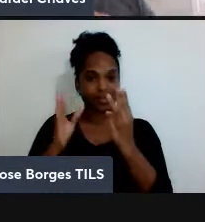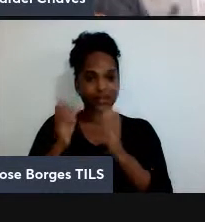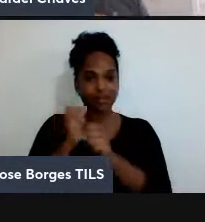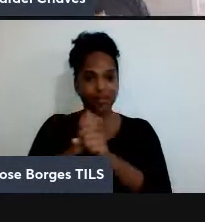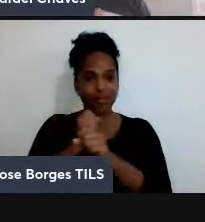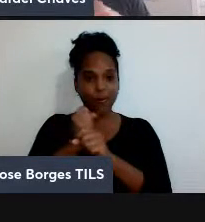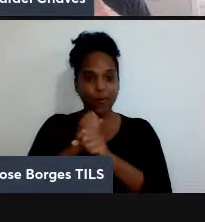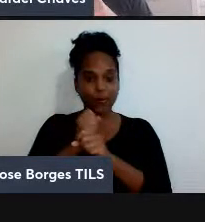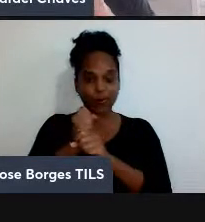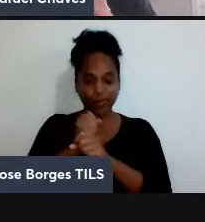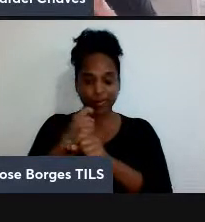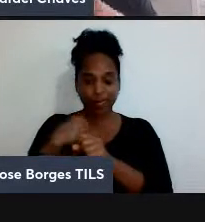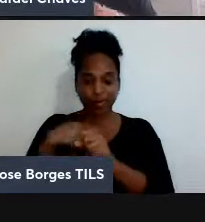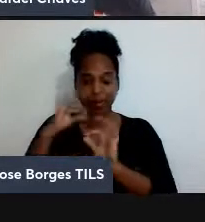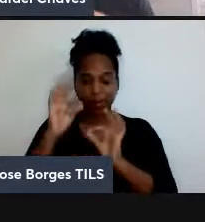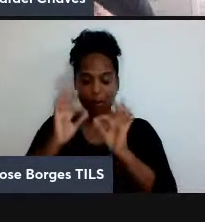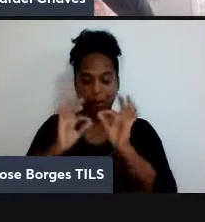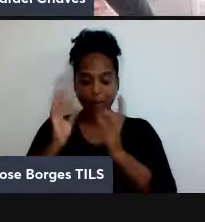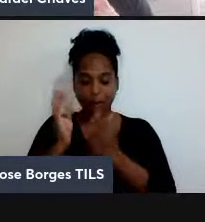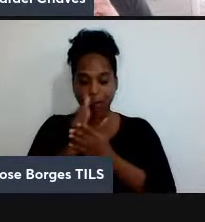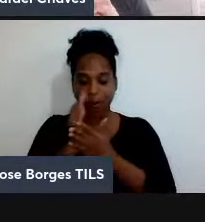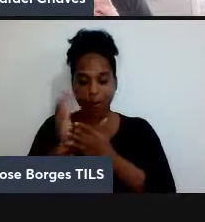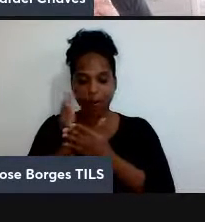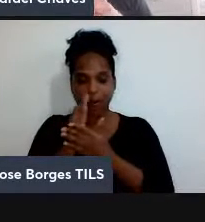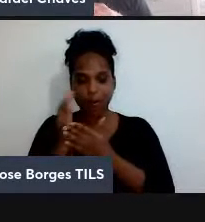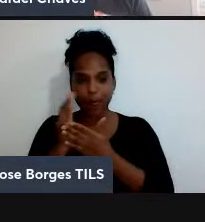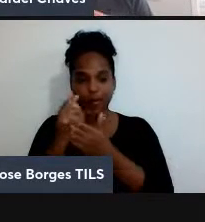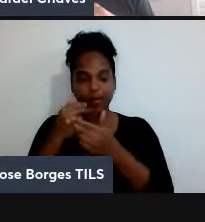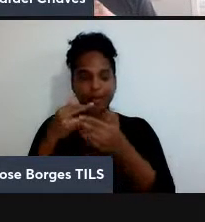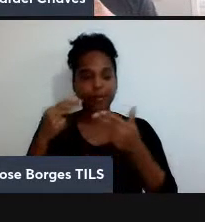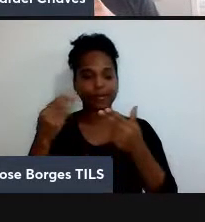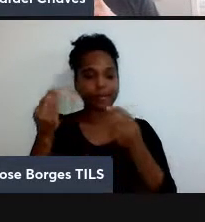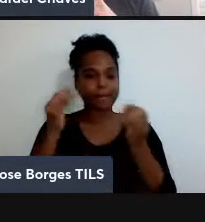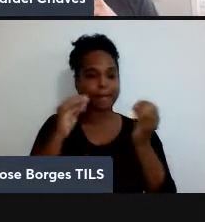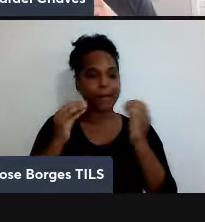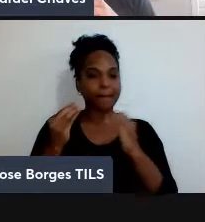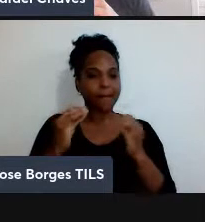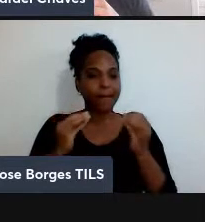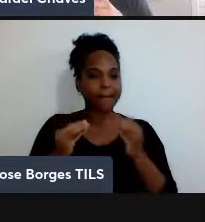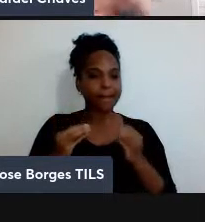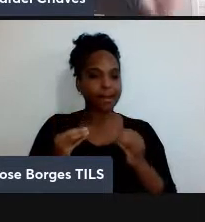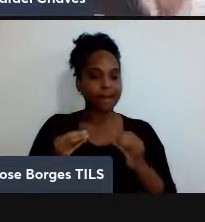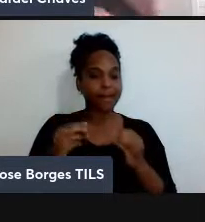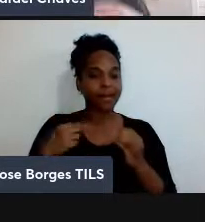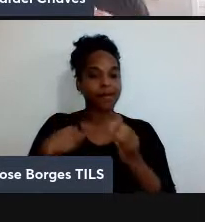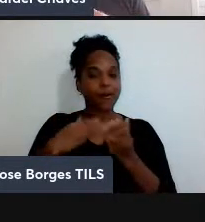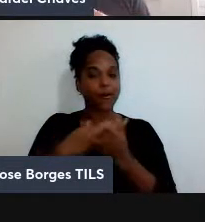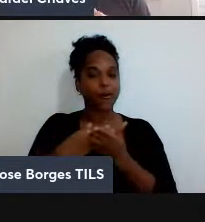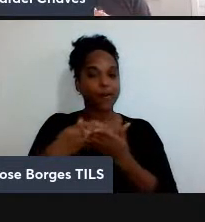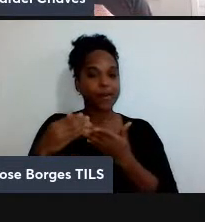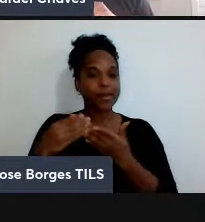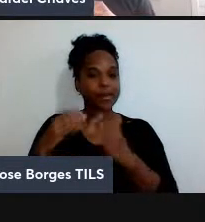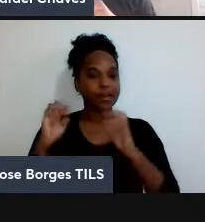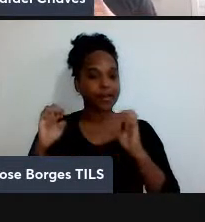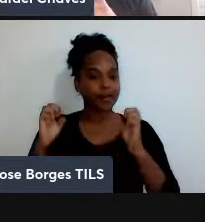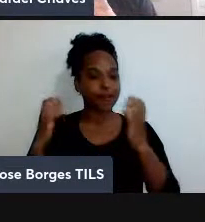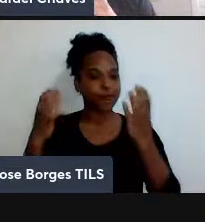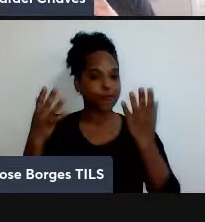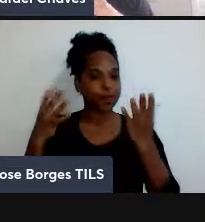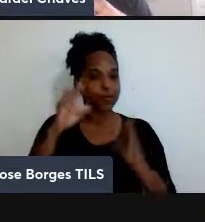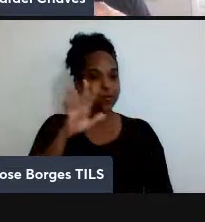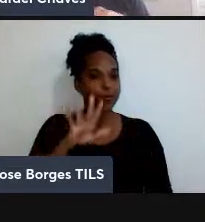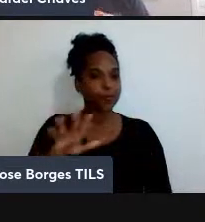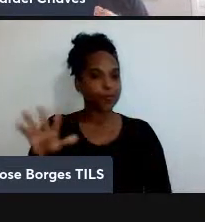colocar algumas coisas e tirar outras, porque eu não tinha como começar, né, esse evento, esse panorama, sem